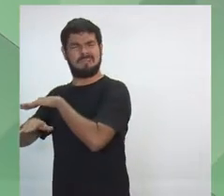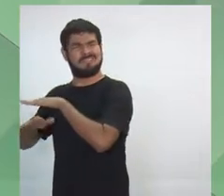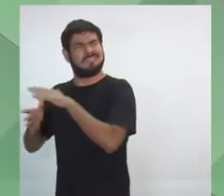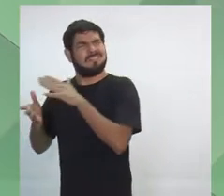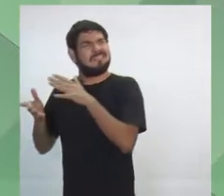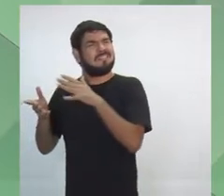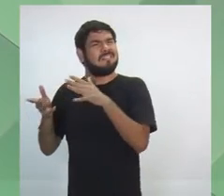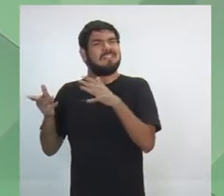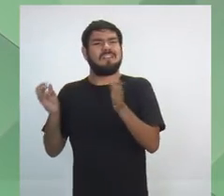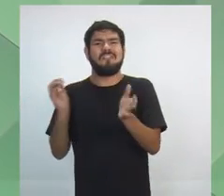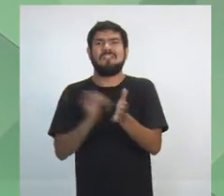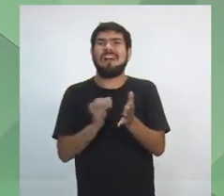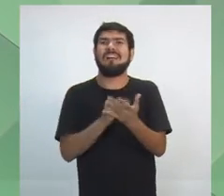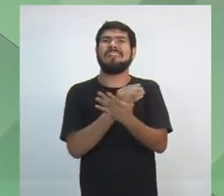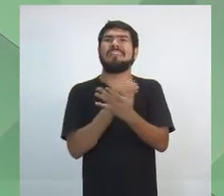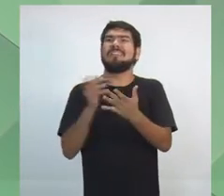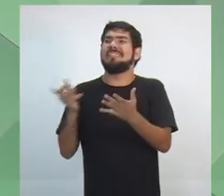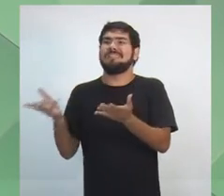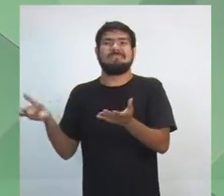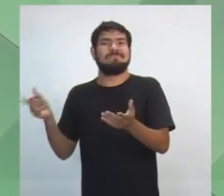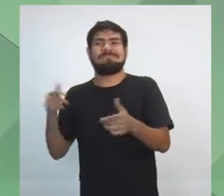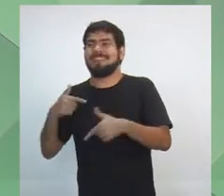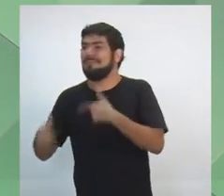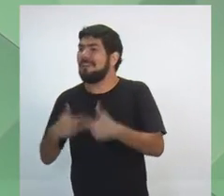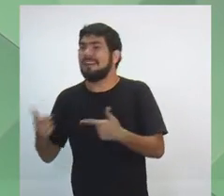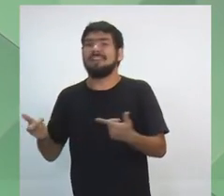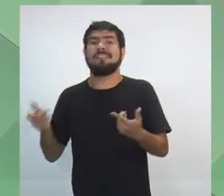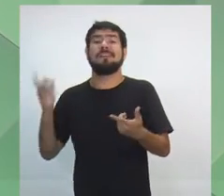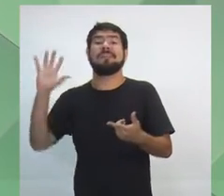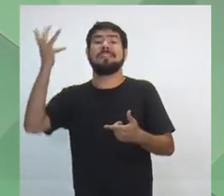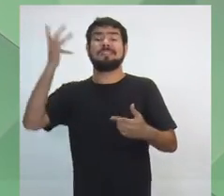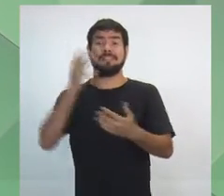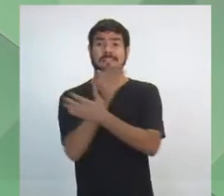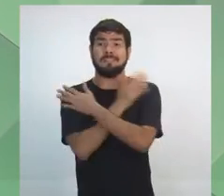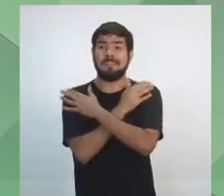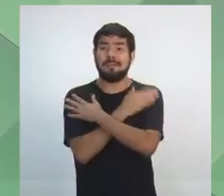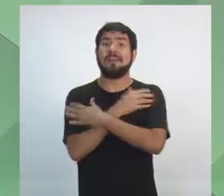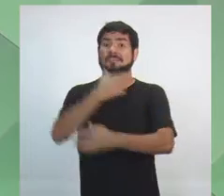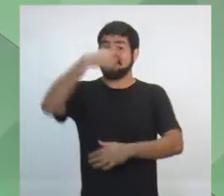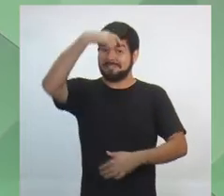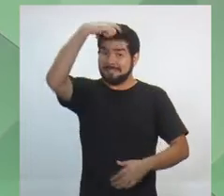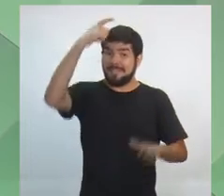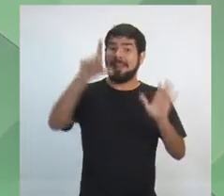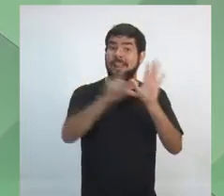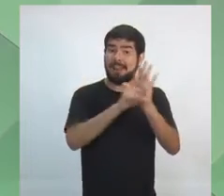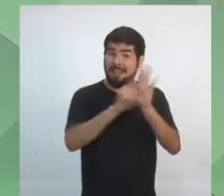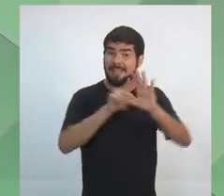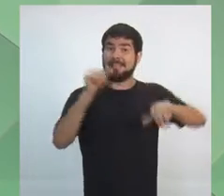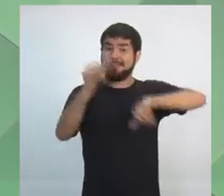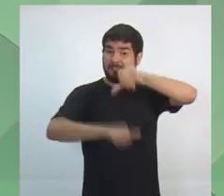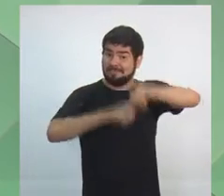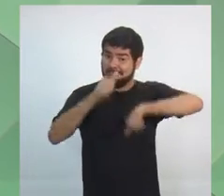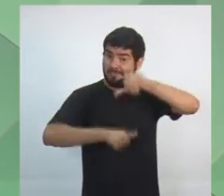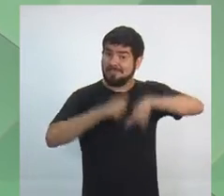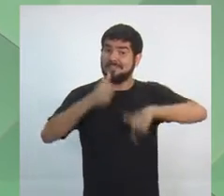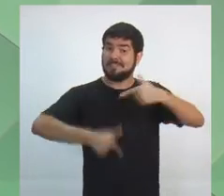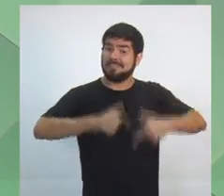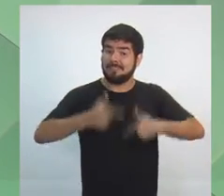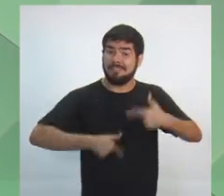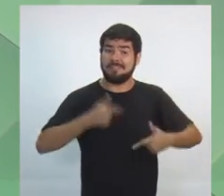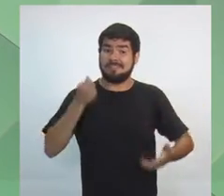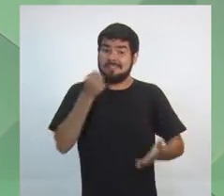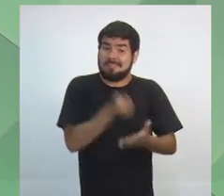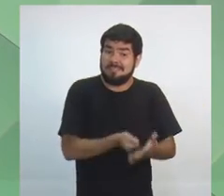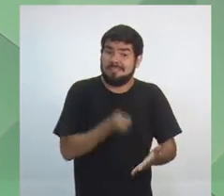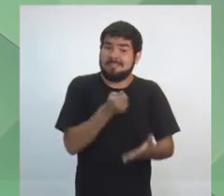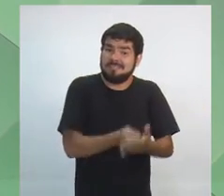desemprego e ao arrocho salarial. Com a reforma trabalhista de Temer, que teve o apoio massivo da bancada do Amazonas, com